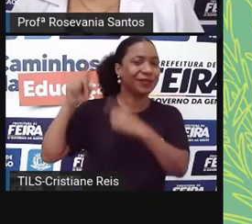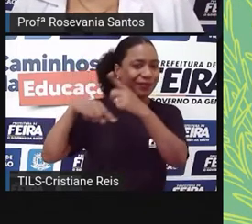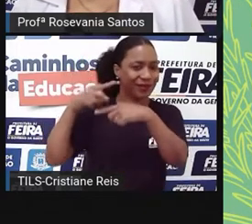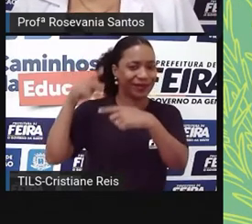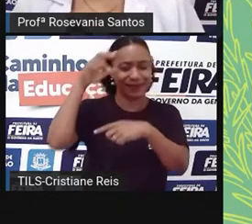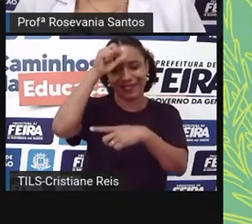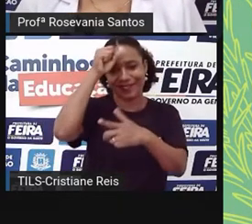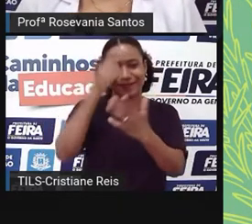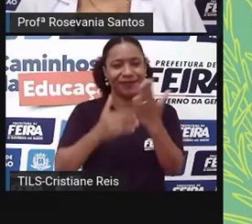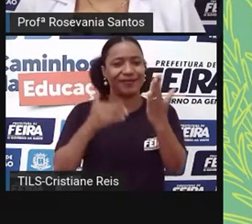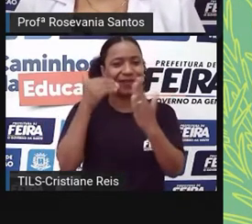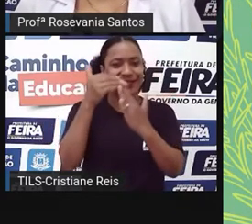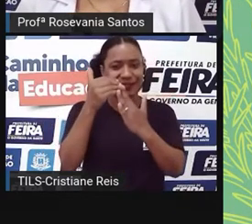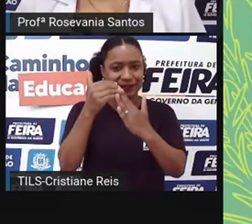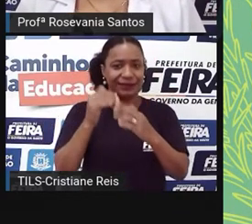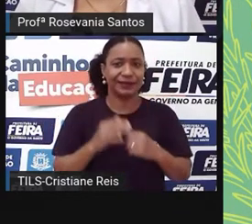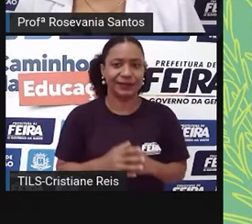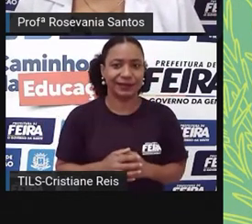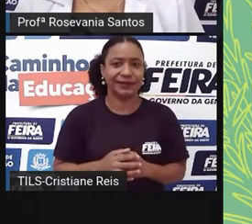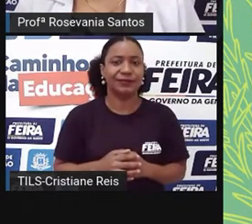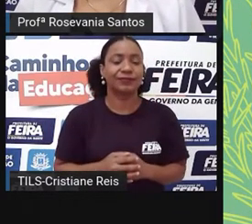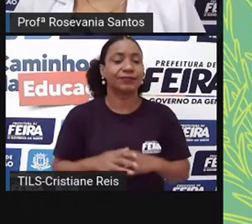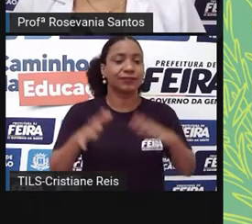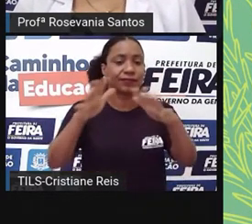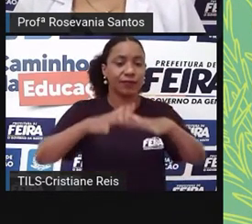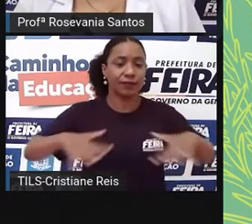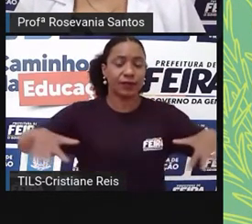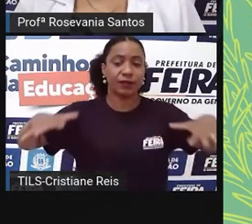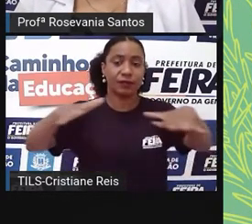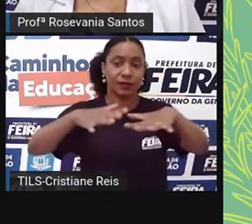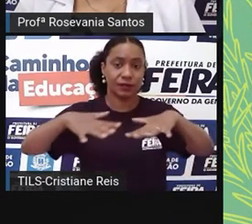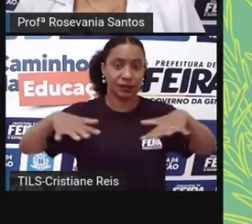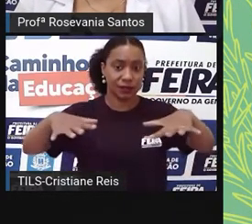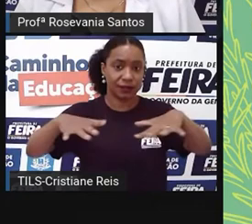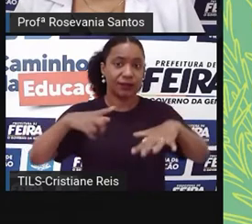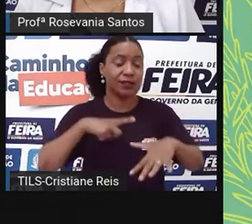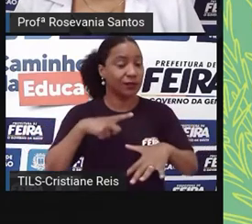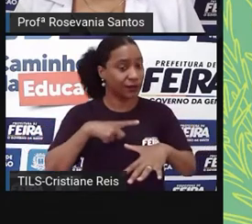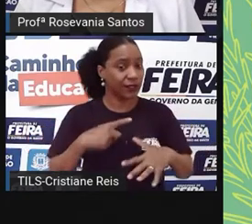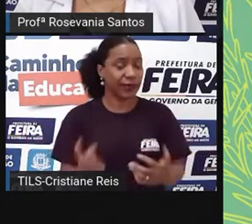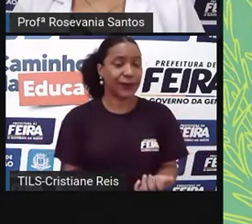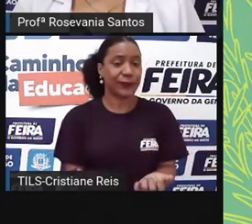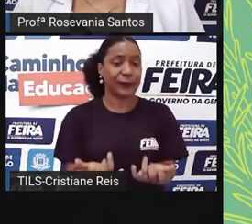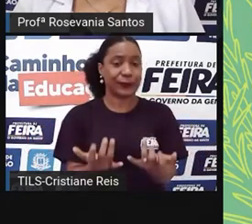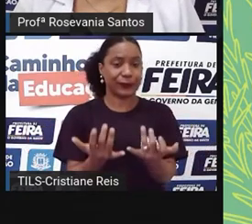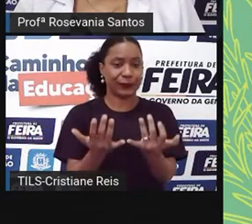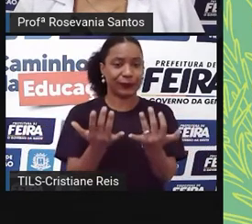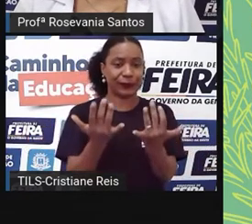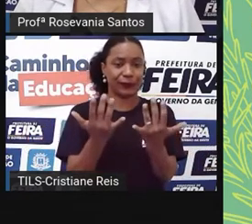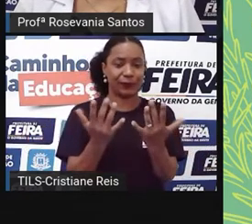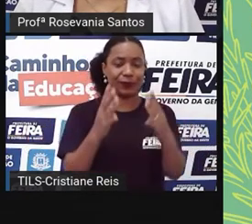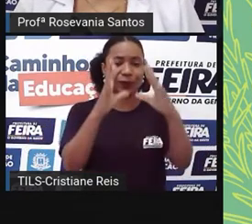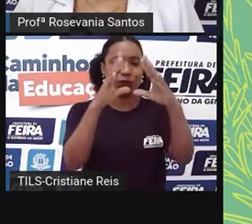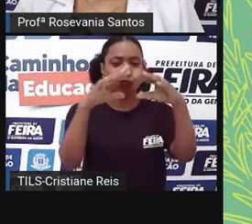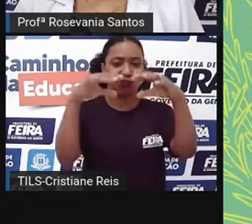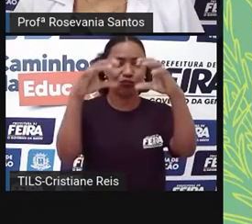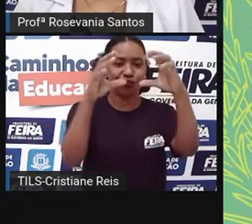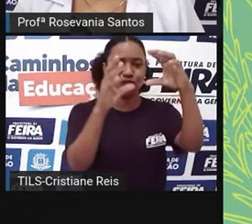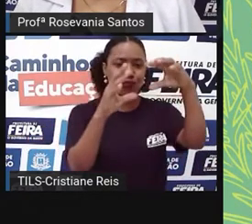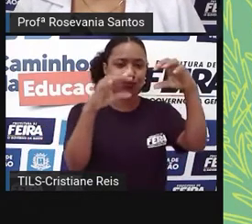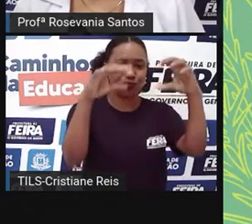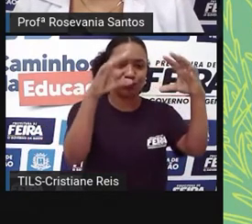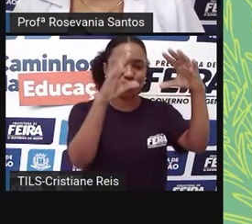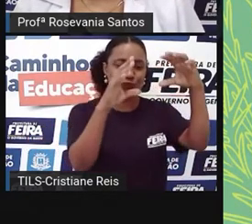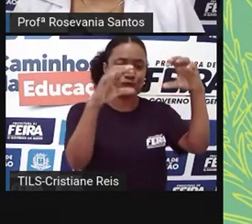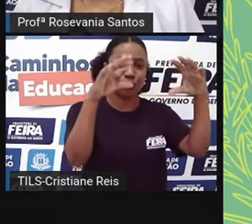o oceano Atlântico produz uma evaporação intensa, que carrega as nuvens de umidade. Então, as primeiras nuvens, elas se formam